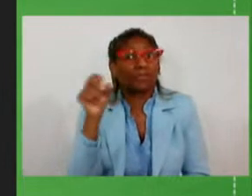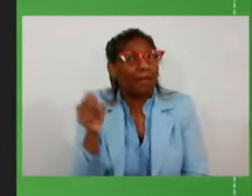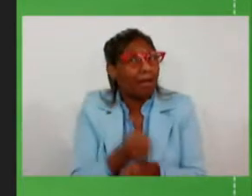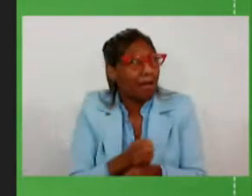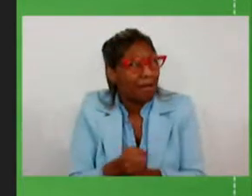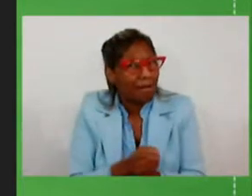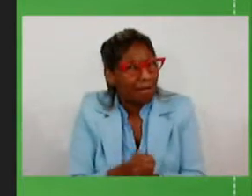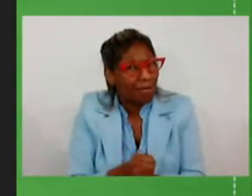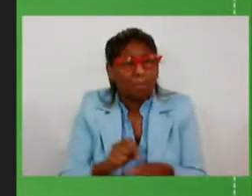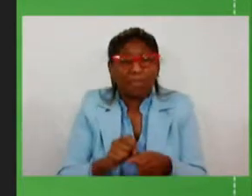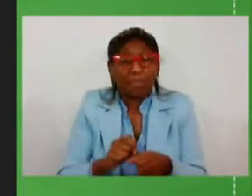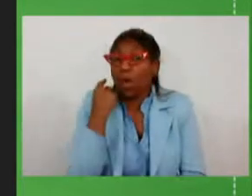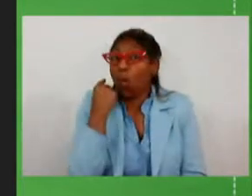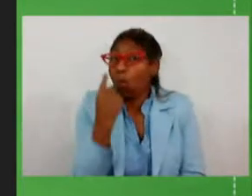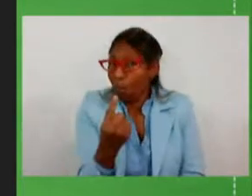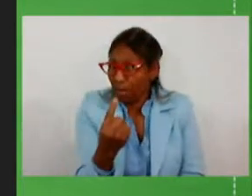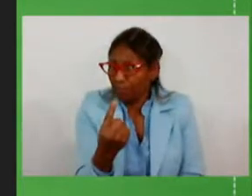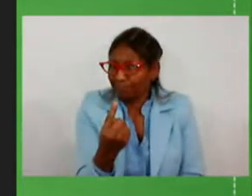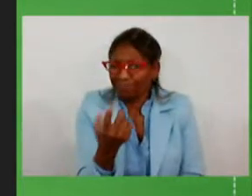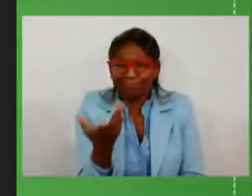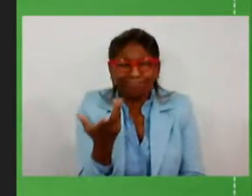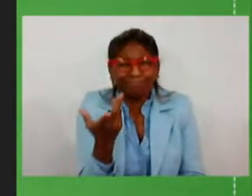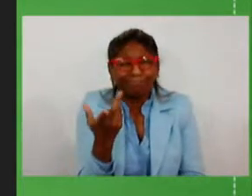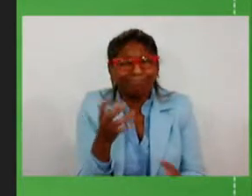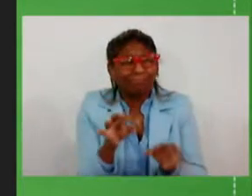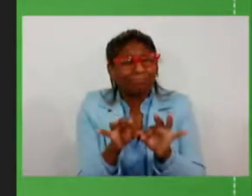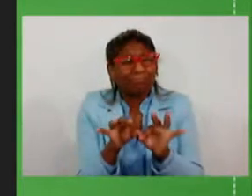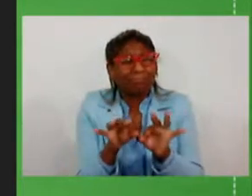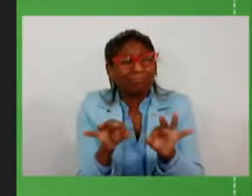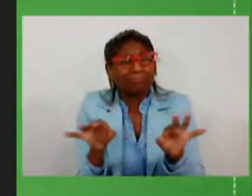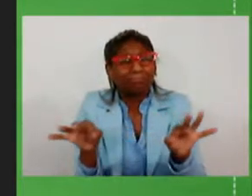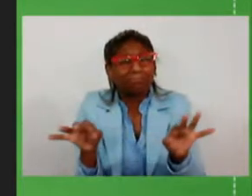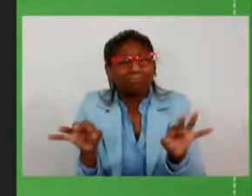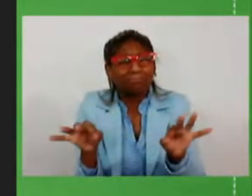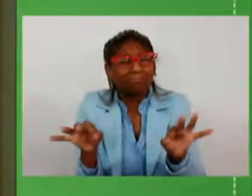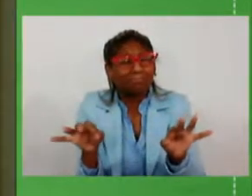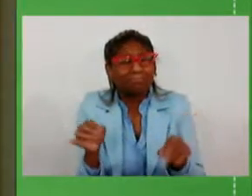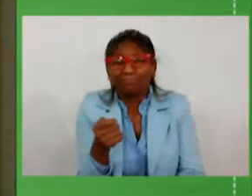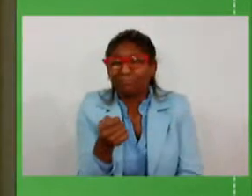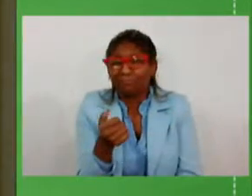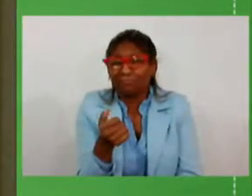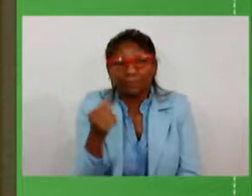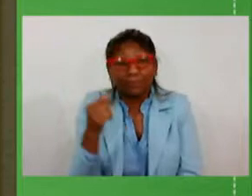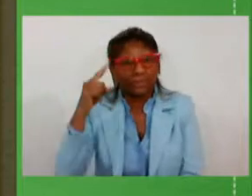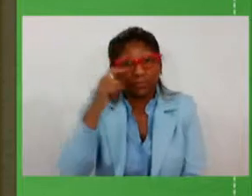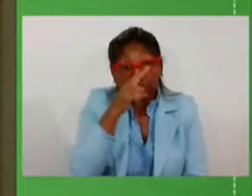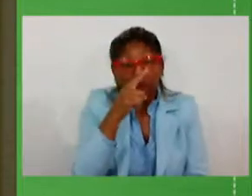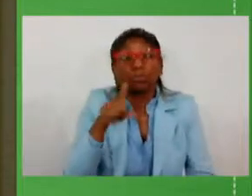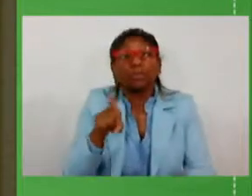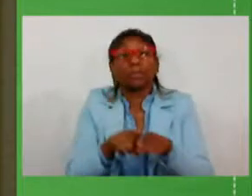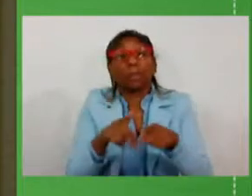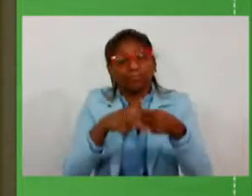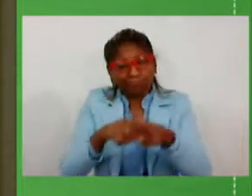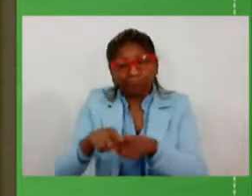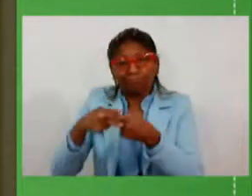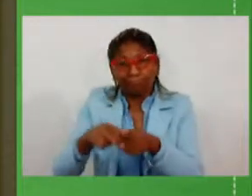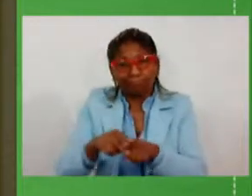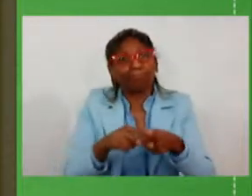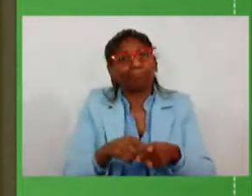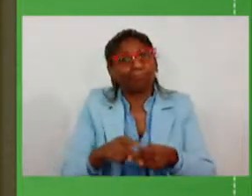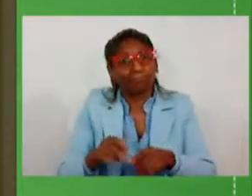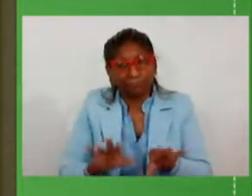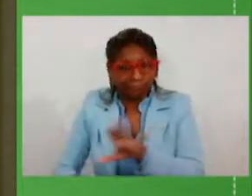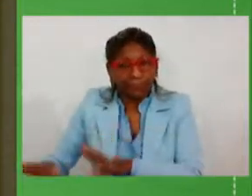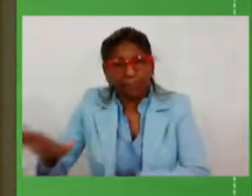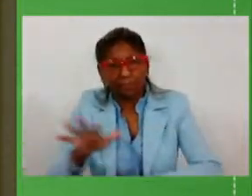obra de poucos quilômetros, a dificuldade de manutenção das rodovias que o Estado tem, então,